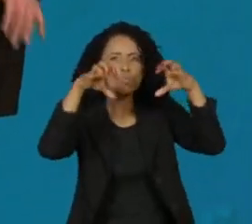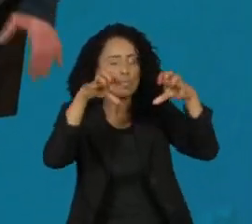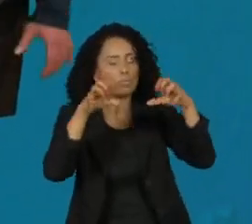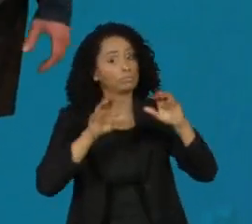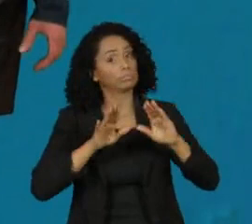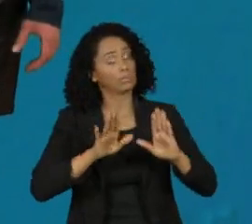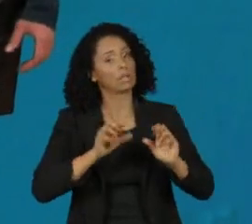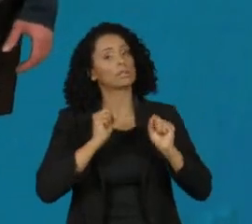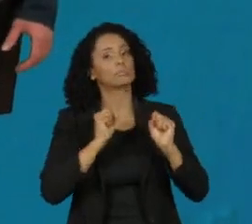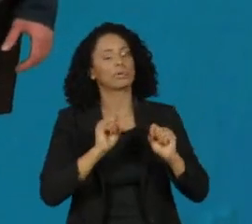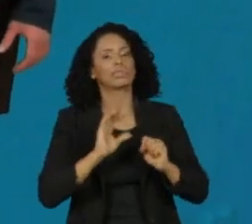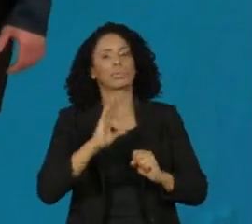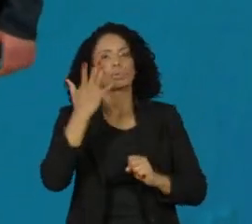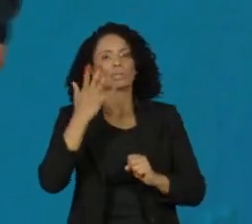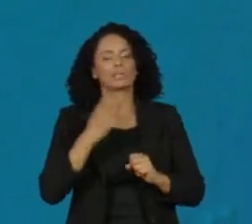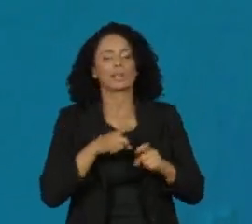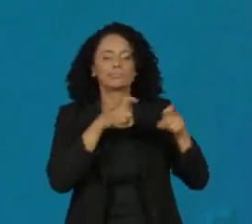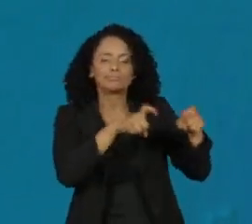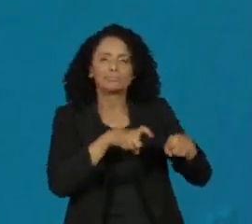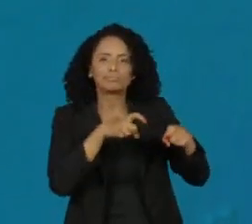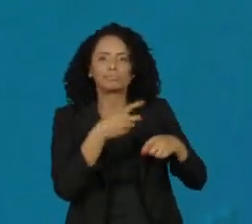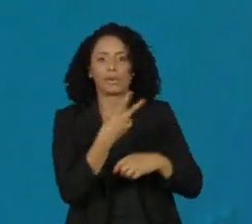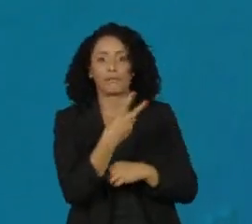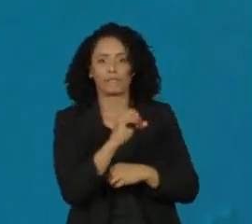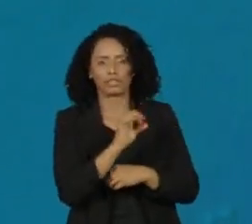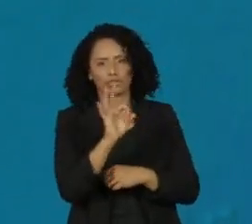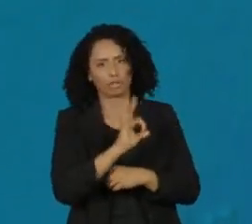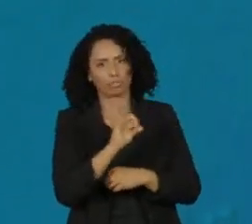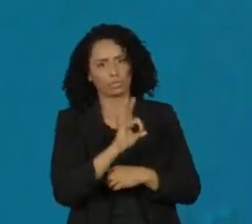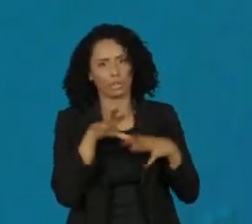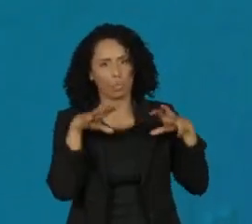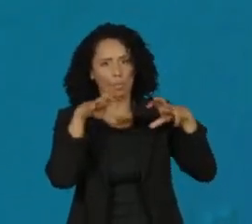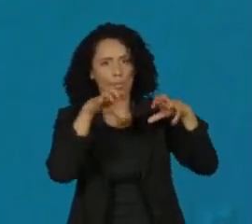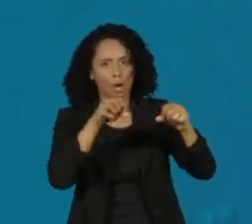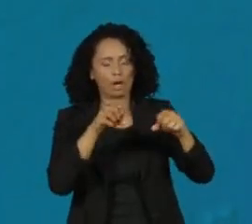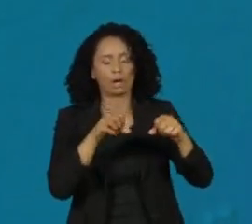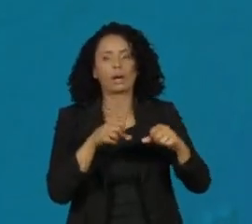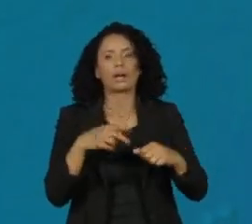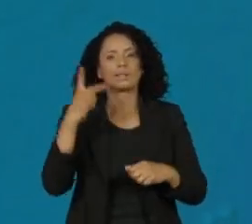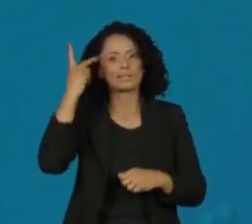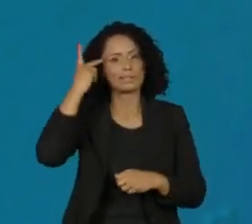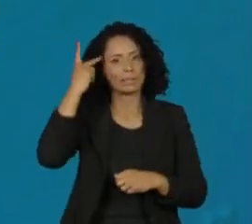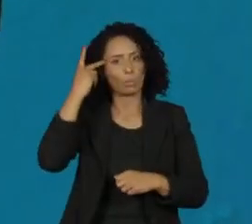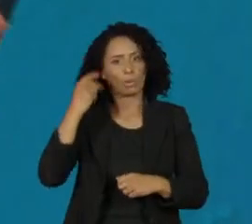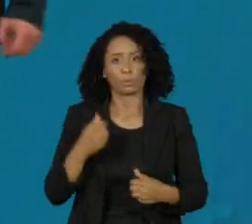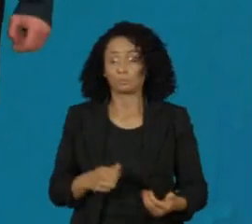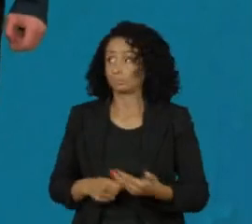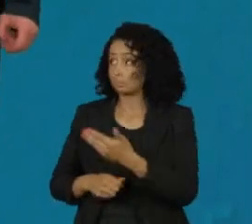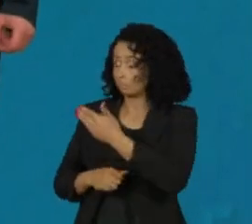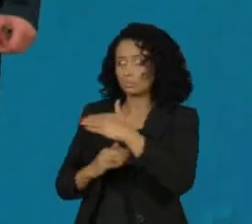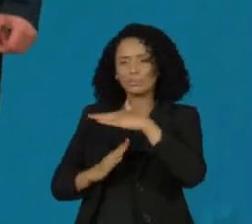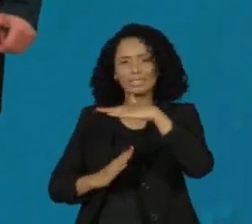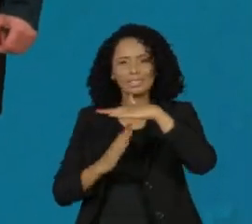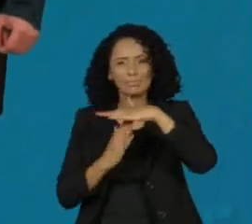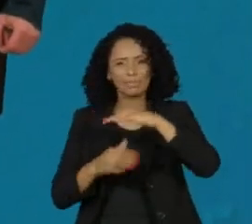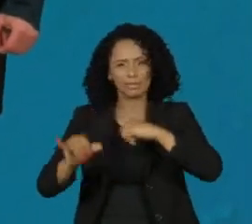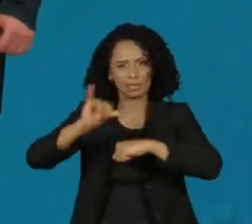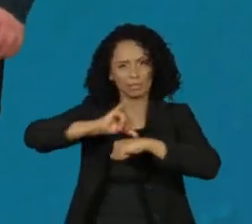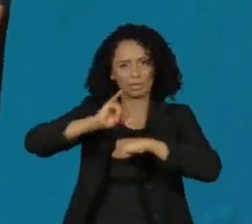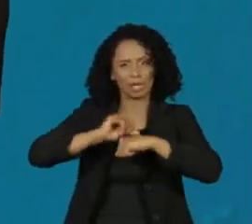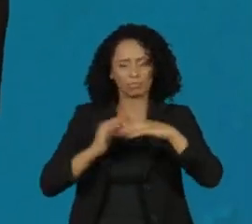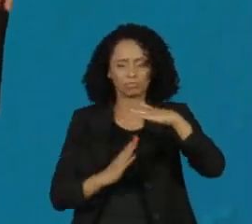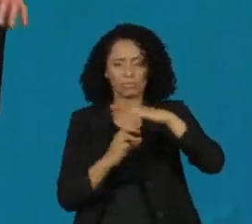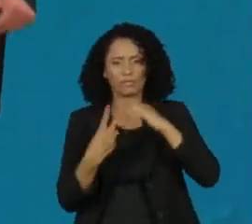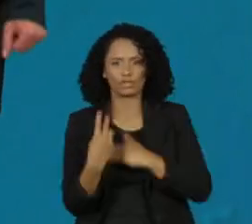com índices até inferiores a 20% em áreas do noroeste paulista. Hoje na capital a máxima não passa dos 24